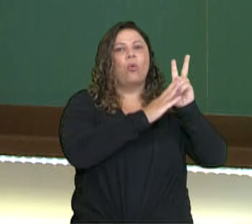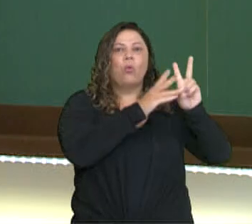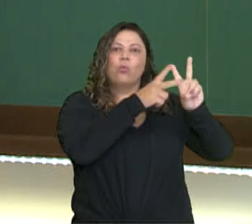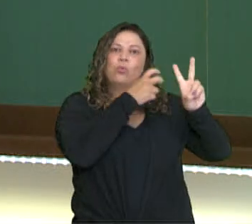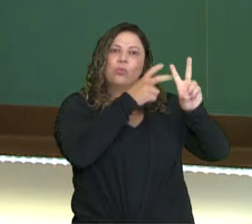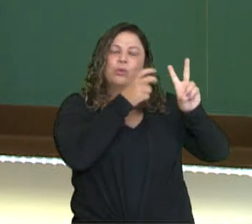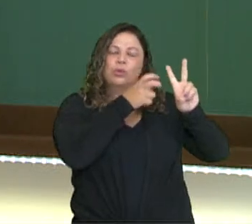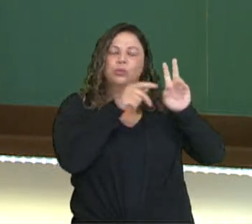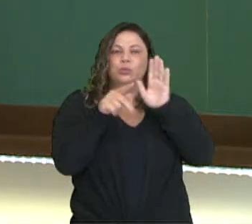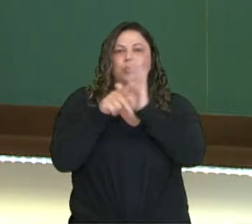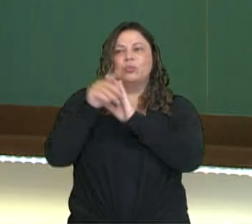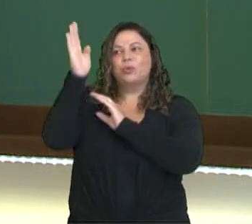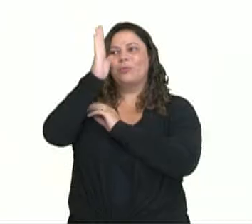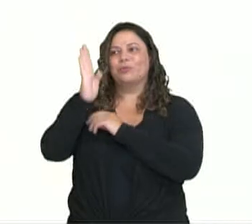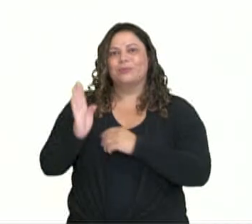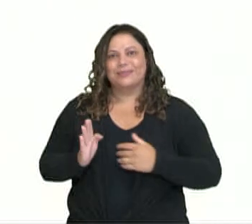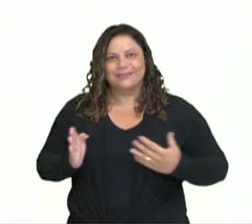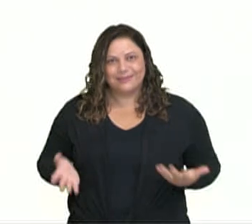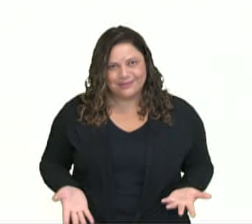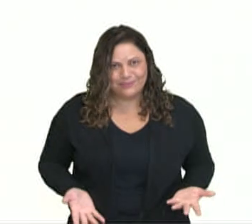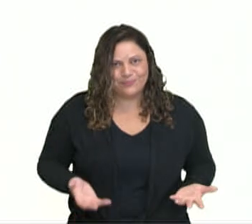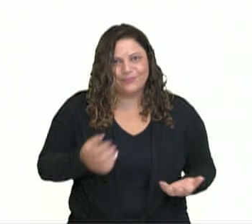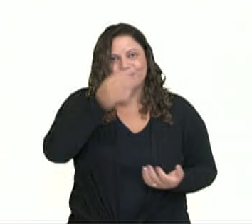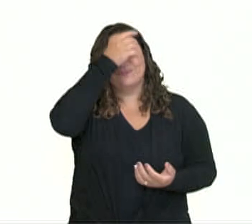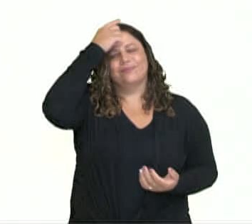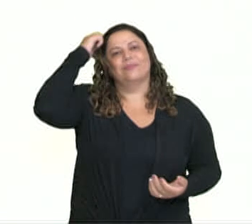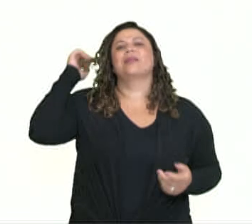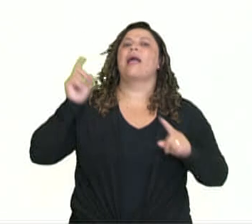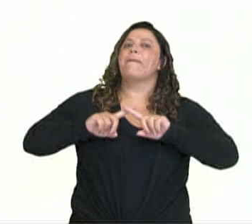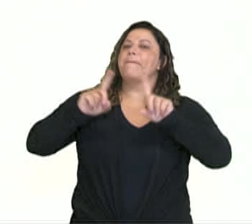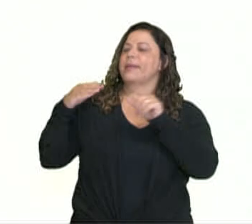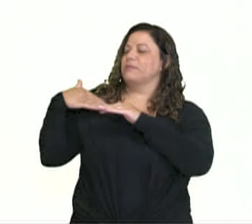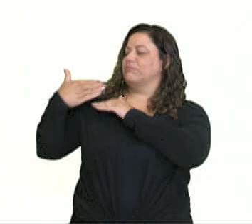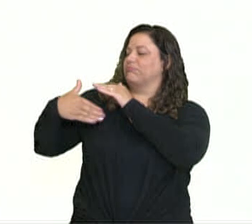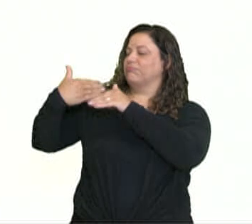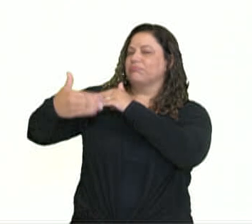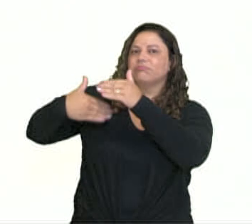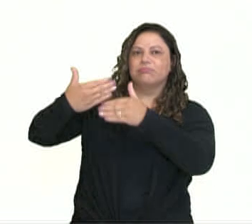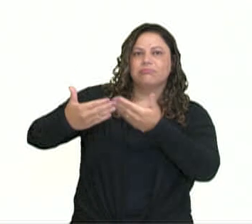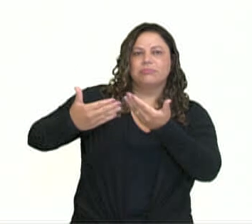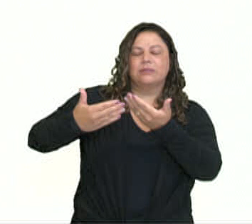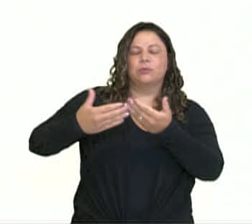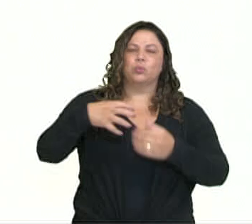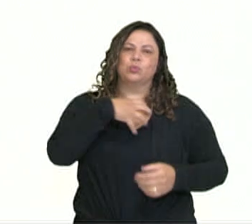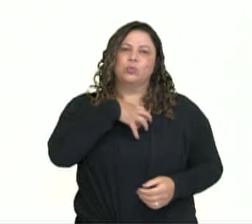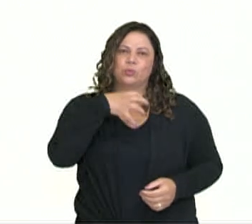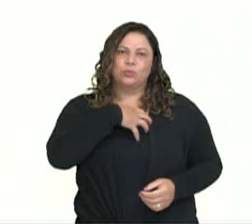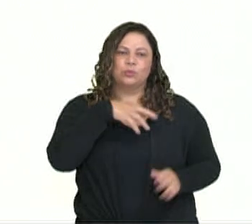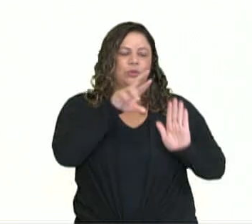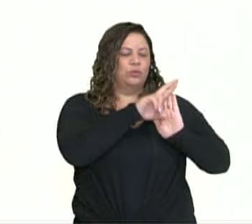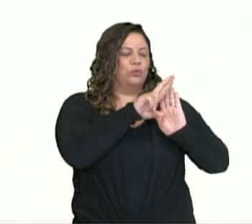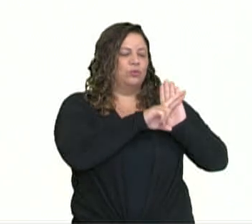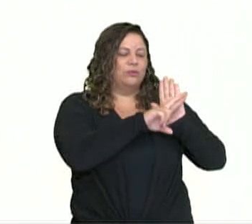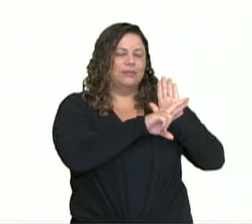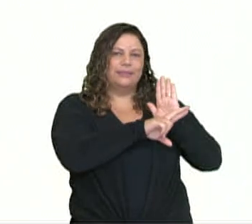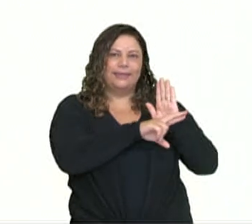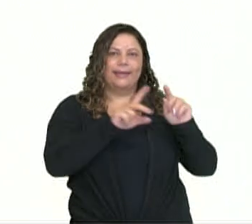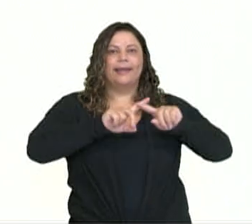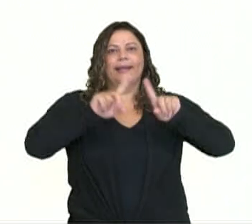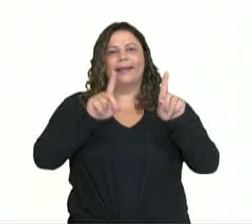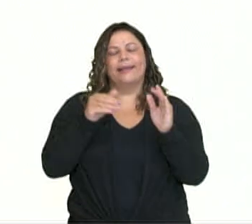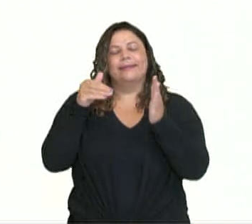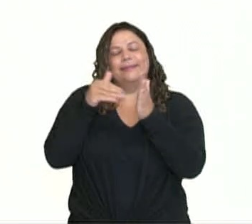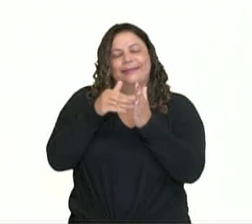genuinamente brasileira. No entanto, acabou evoluindo na sua forma e nas regras até se tornar um